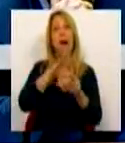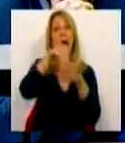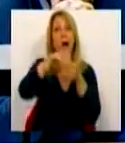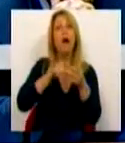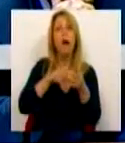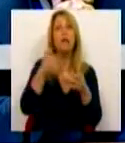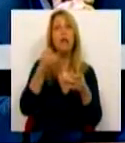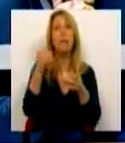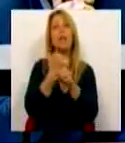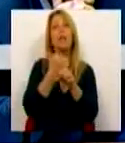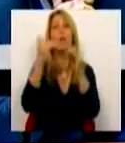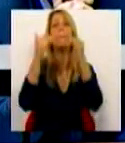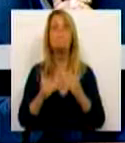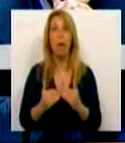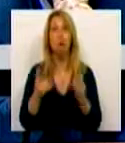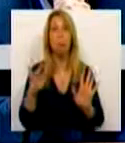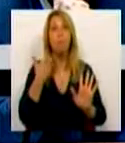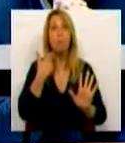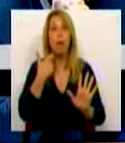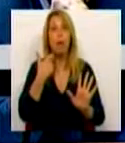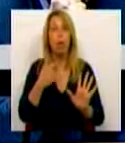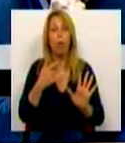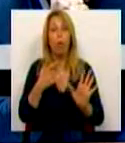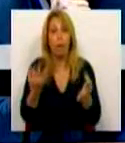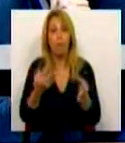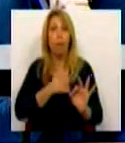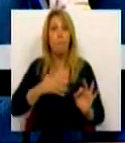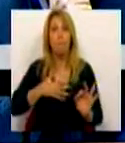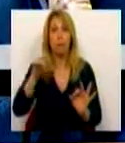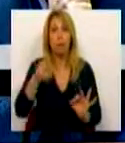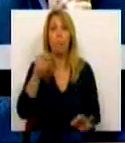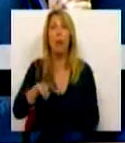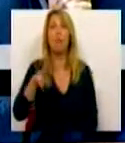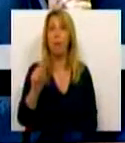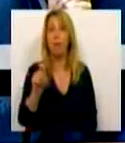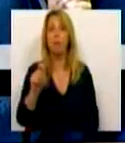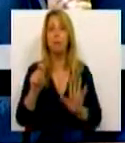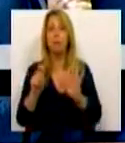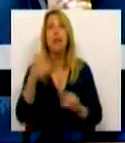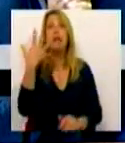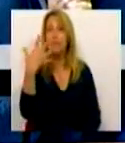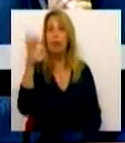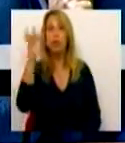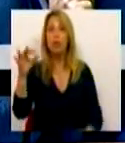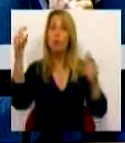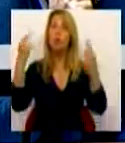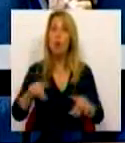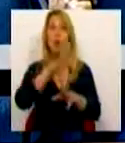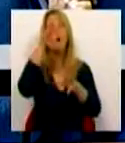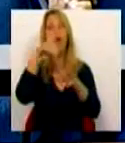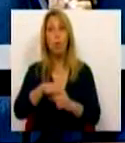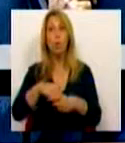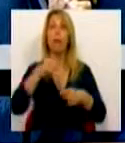Empresas que são verdadeiras micro e PMEs. E só 5% abrangem empresas com mais de 500